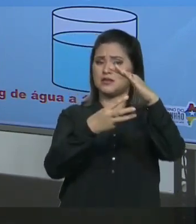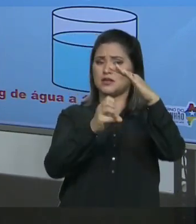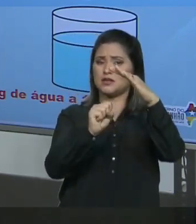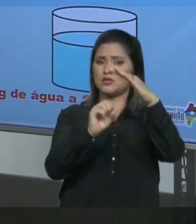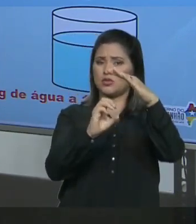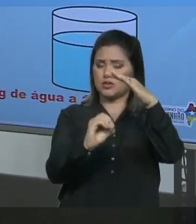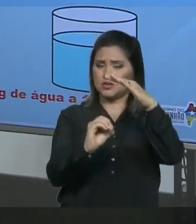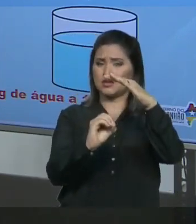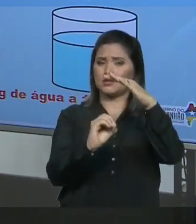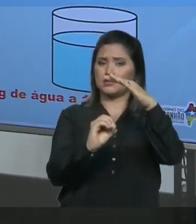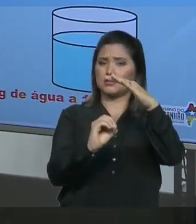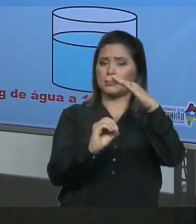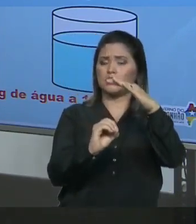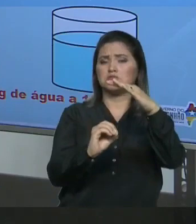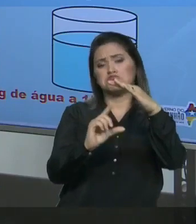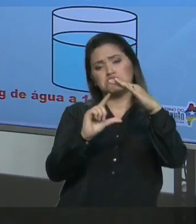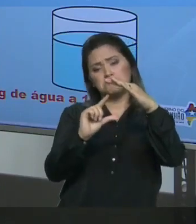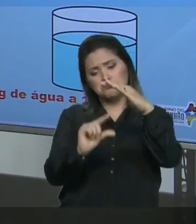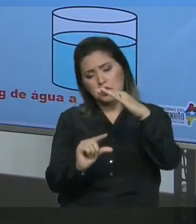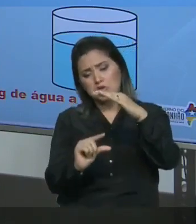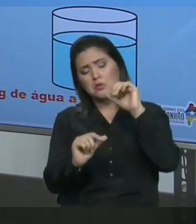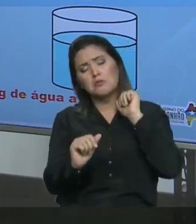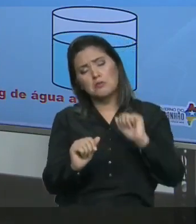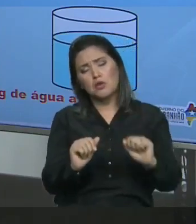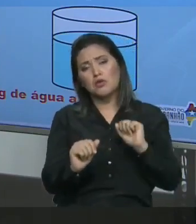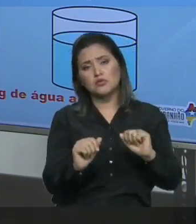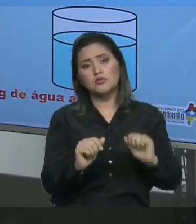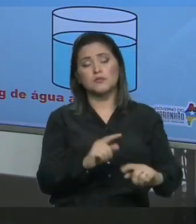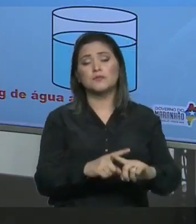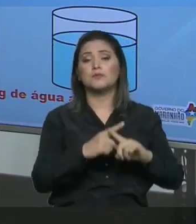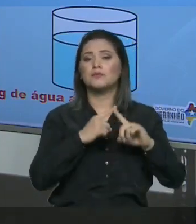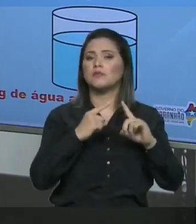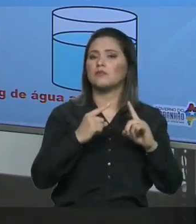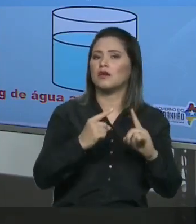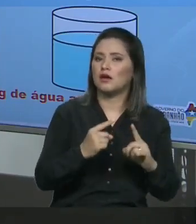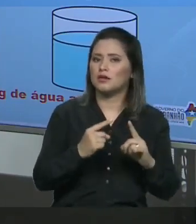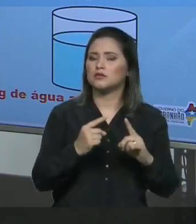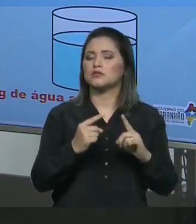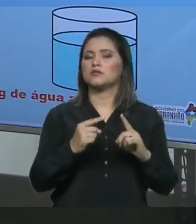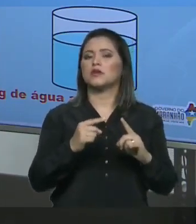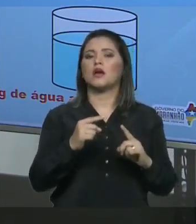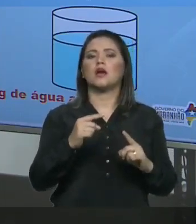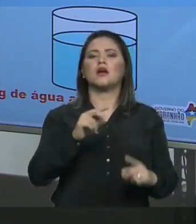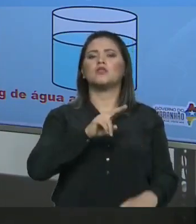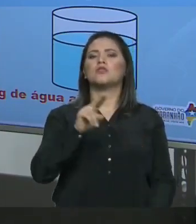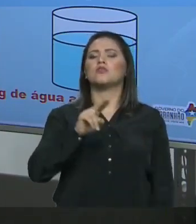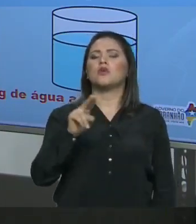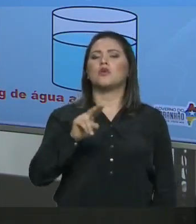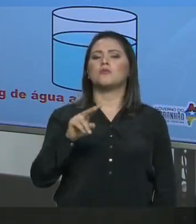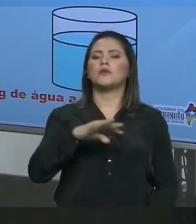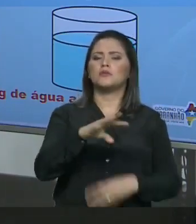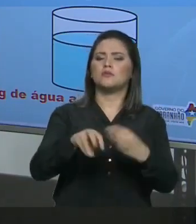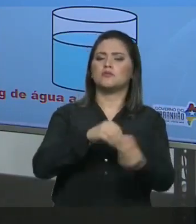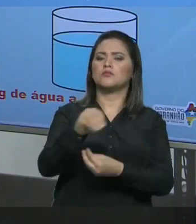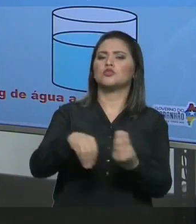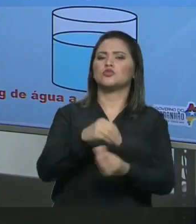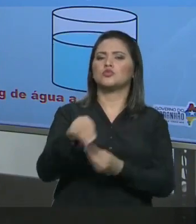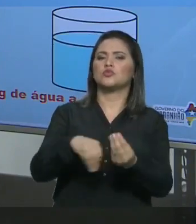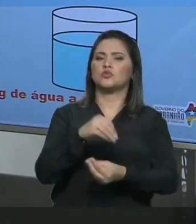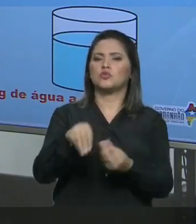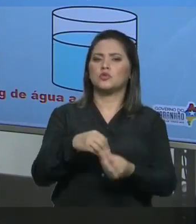classificada Como uma solução Insaturada O que é uma solução Insaturada É aquela em que A quantidade do soluto É